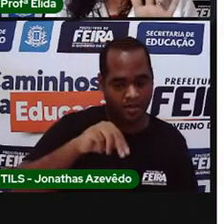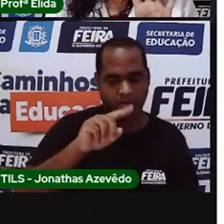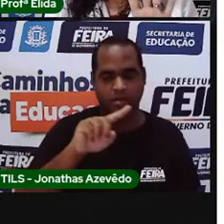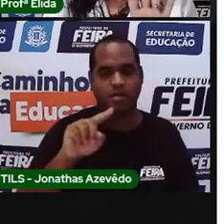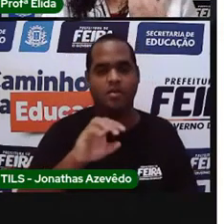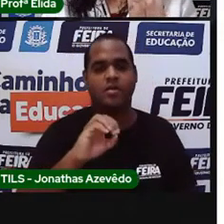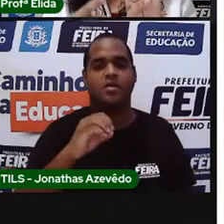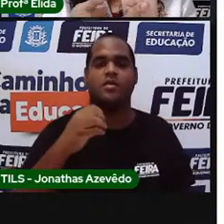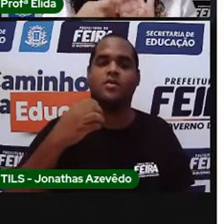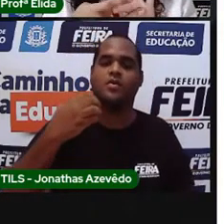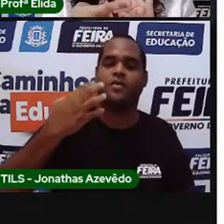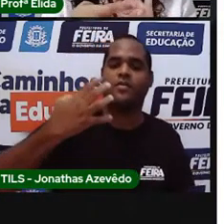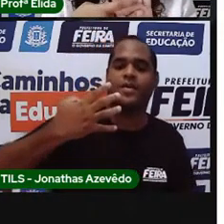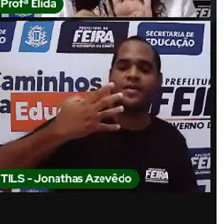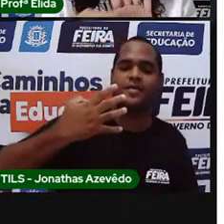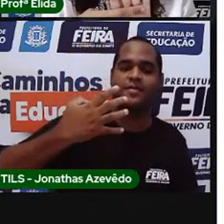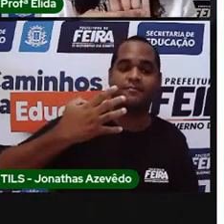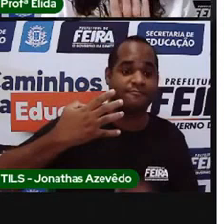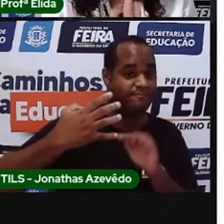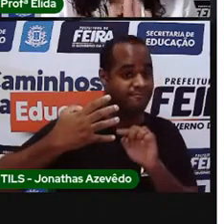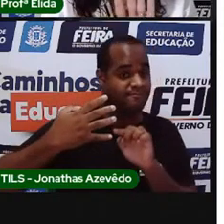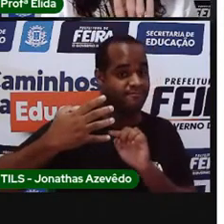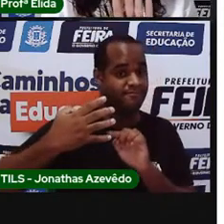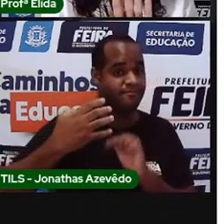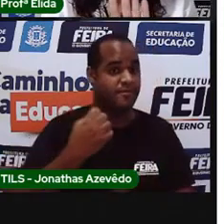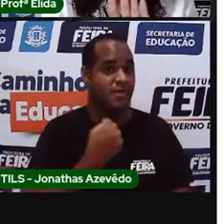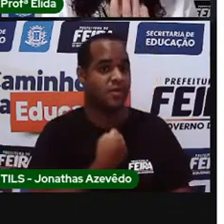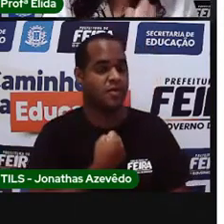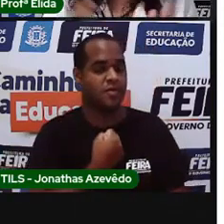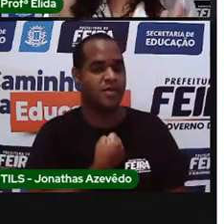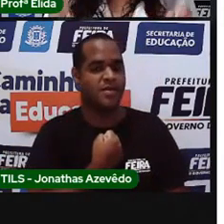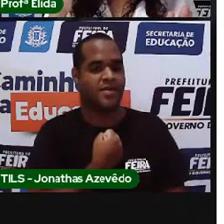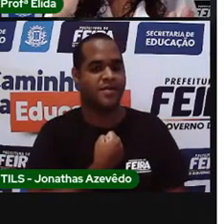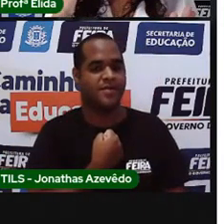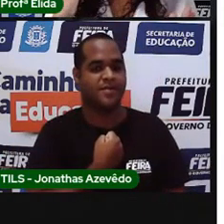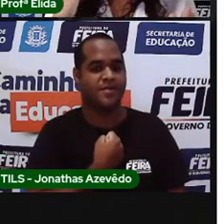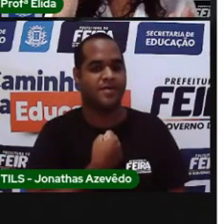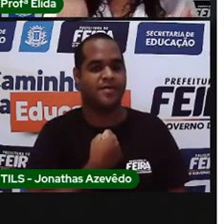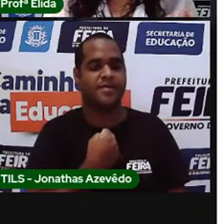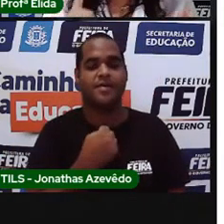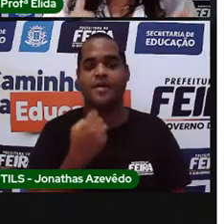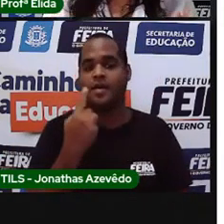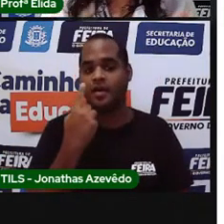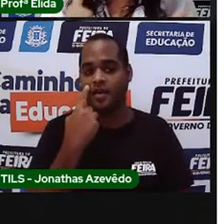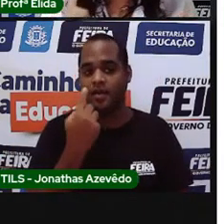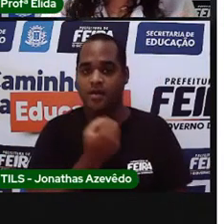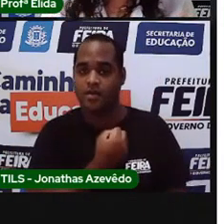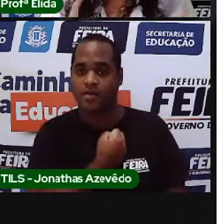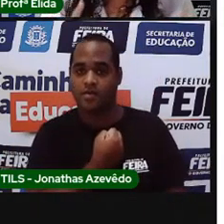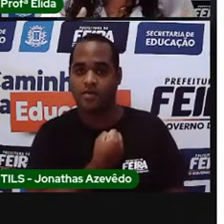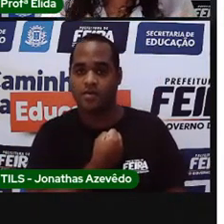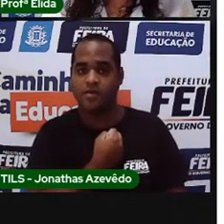Isso. Lembrando que aqui é número cardinal. A Pro quer ouvir você falar o número ordinal.